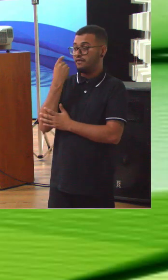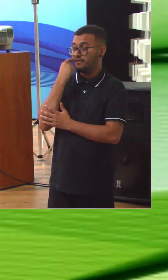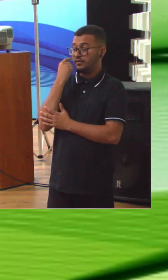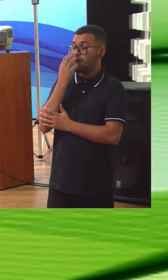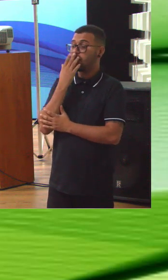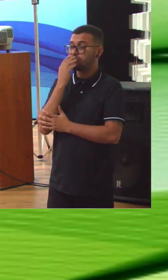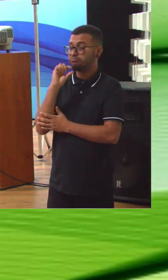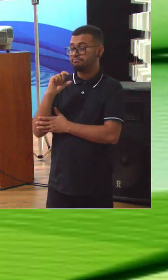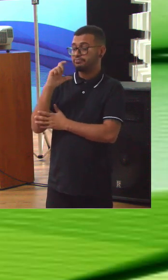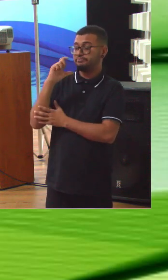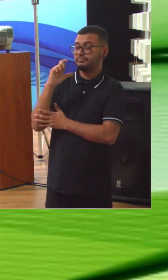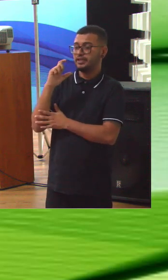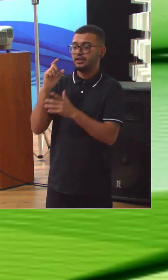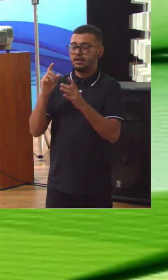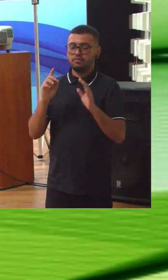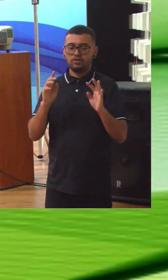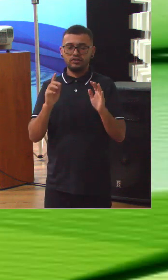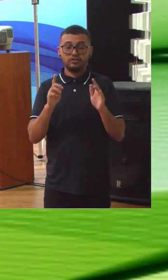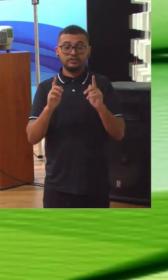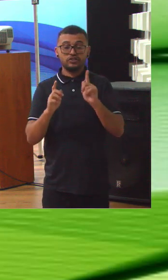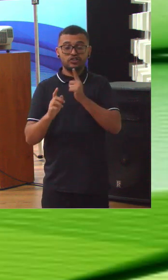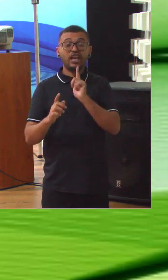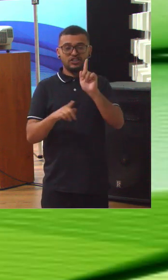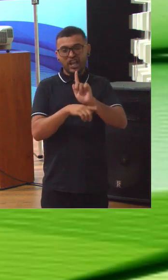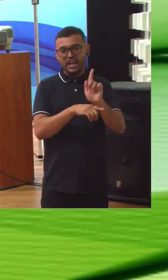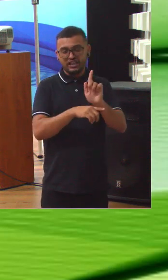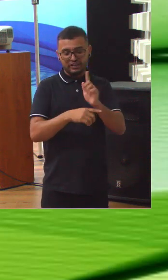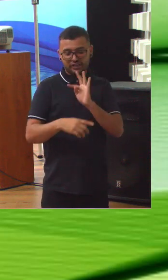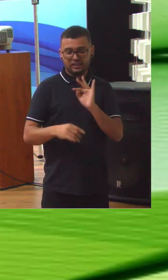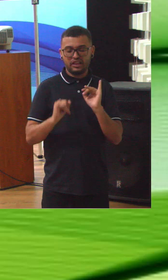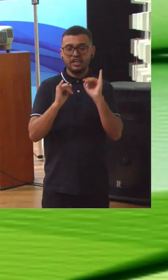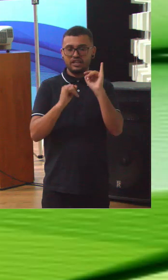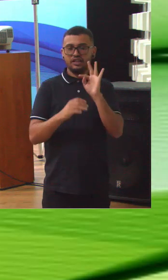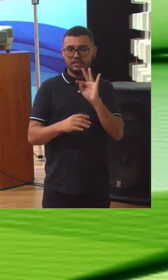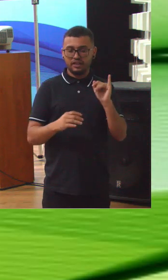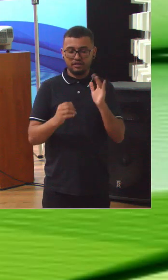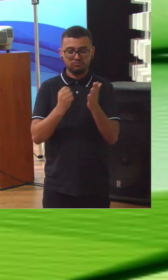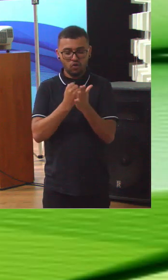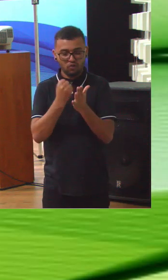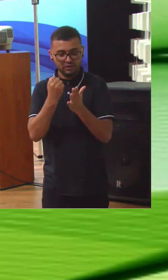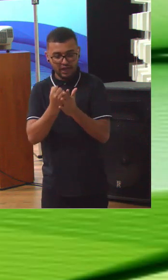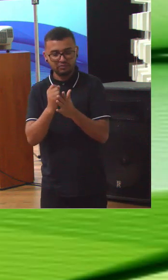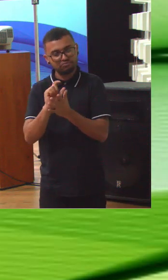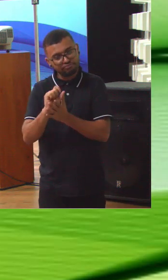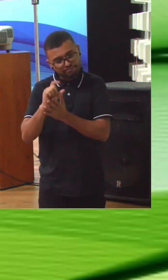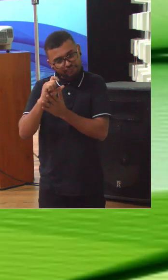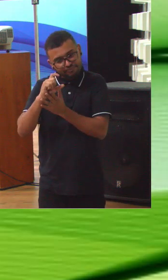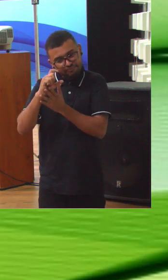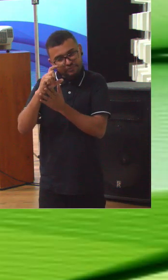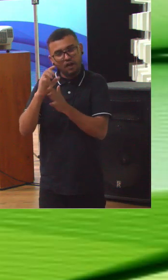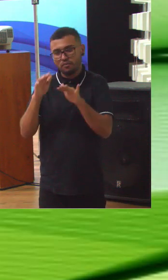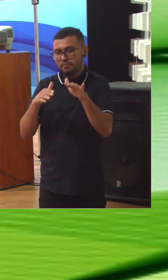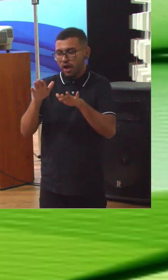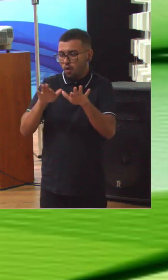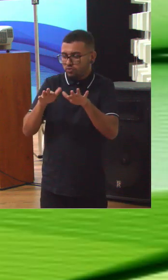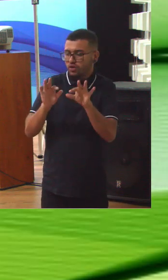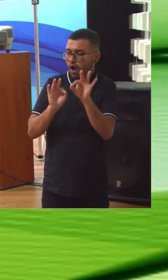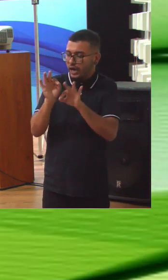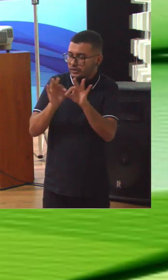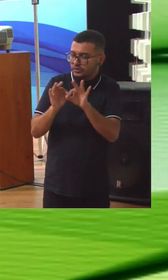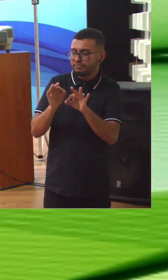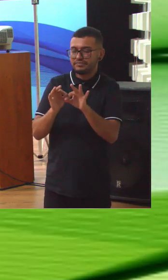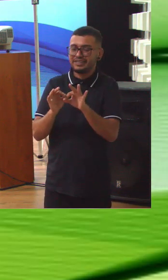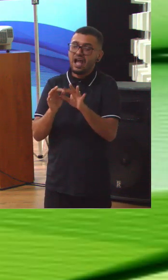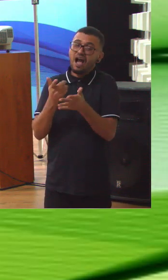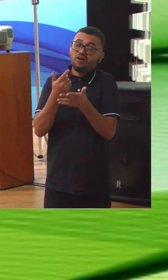posição. Gestão de TI melhorou daqui para cá. Gestão de contratos melhorou daqui para cá. E gestão contratual não tem